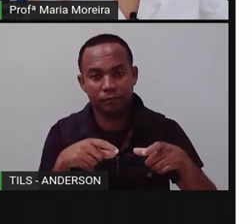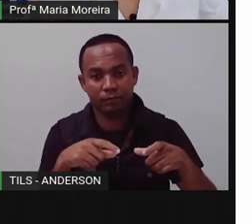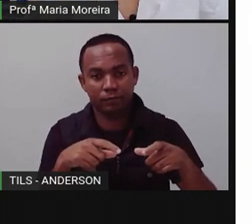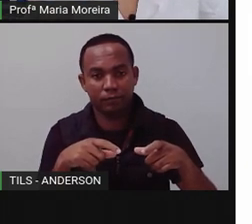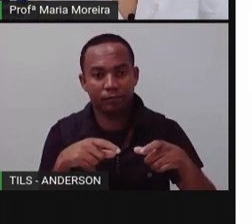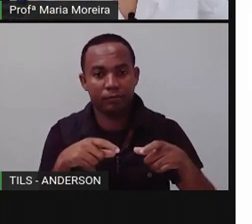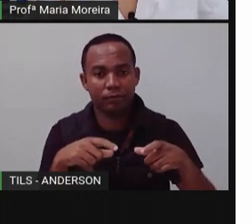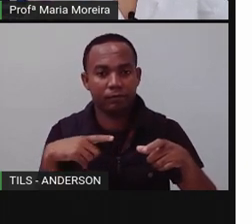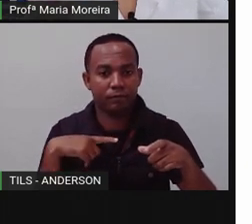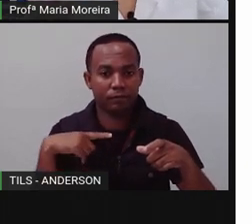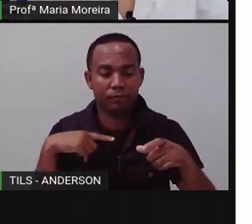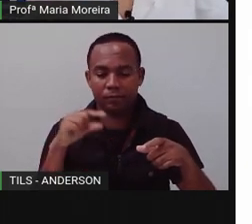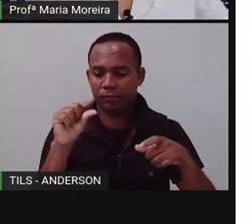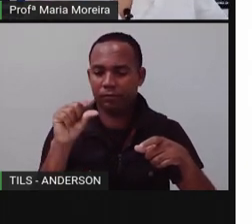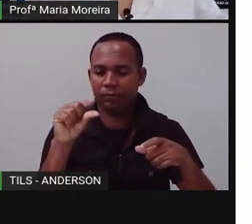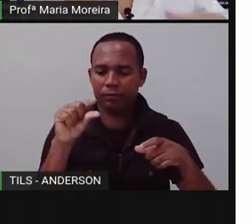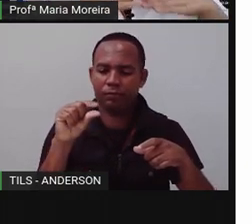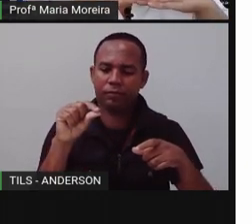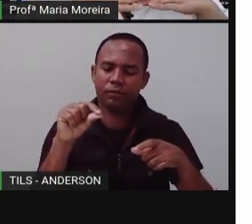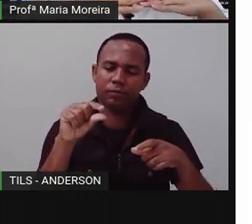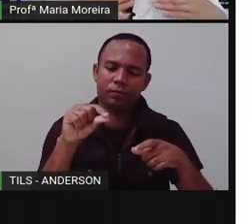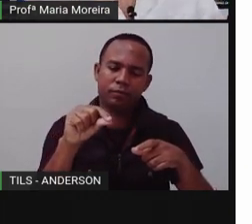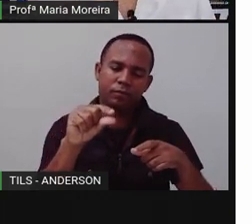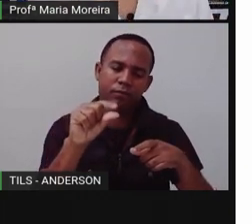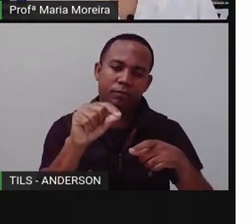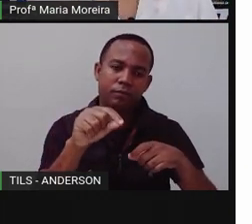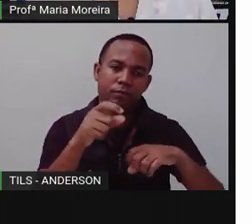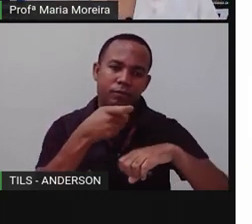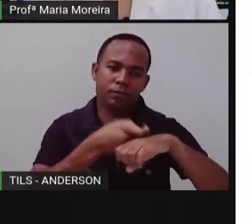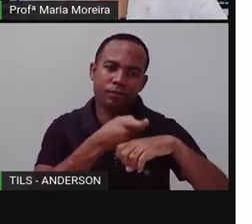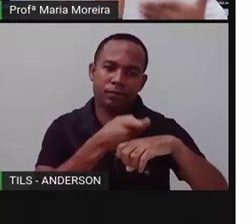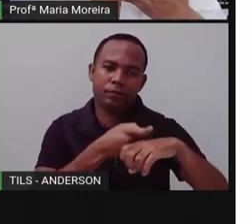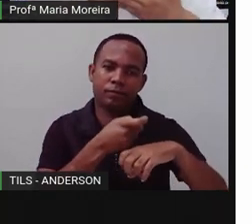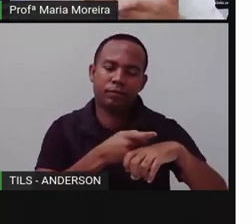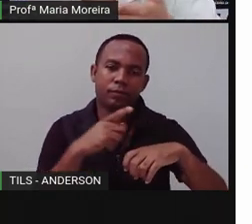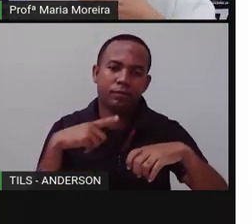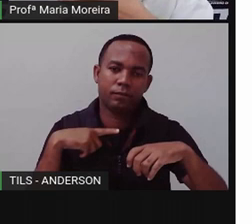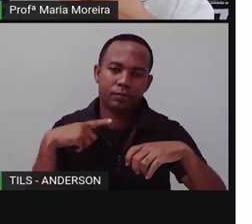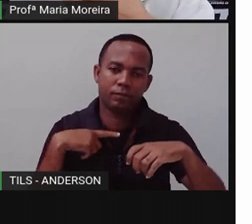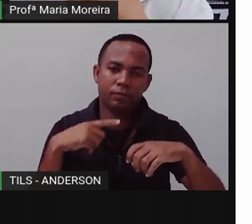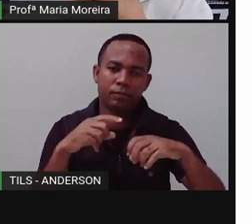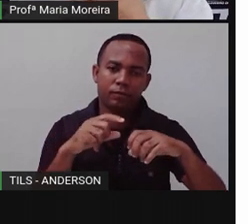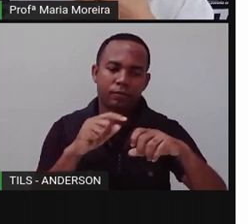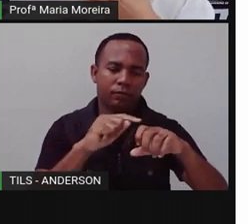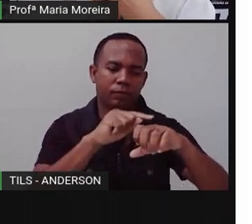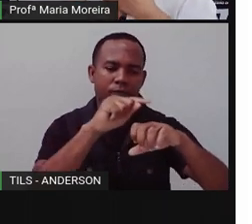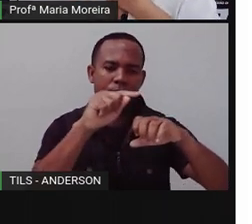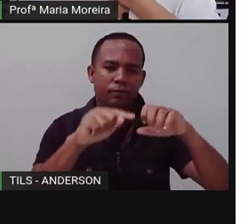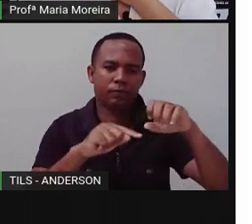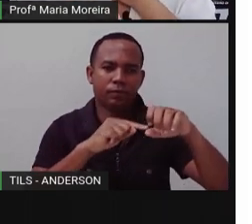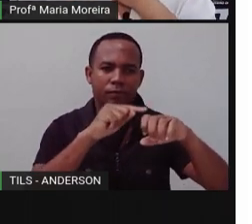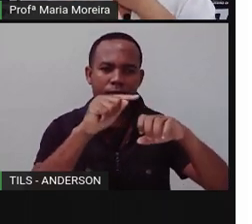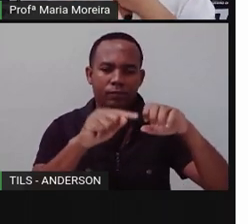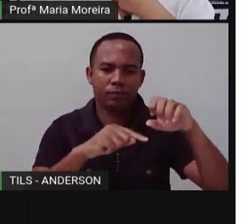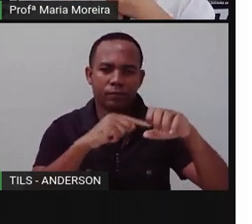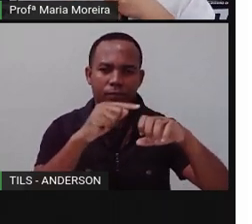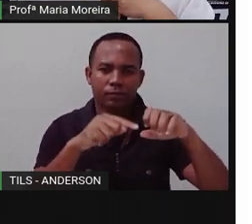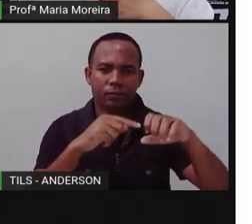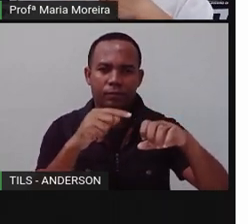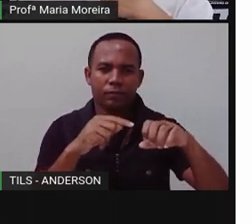que tem uma estrutura rígida por fora. O é uma coisa rígida? É uma coisa dura. E aí a gente tem o caracol também. O